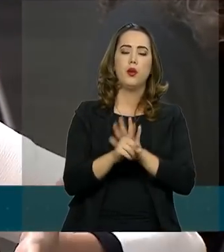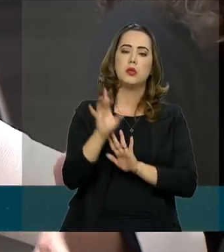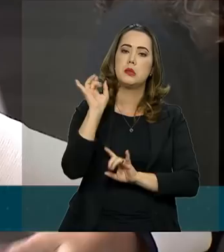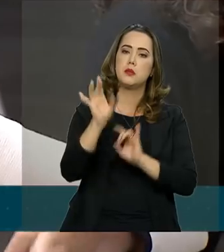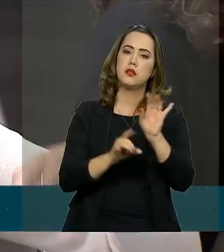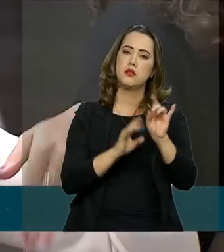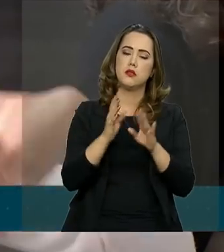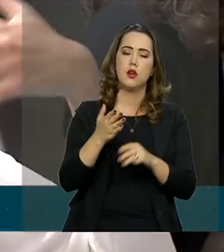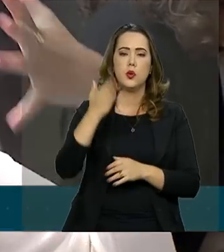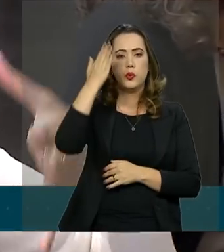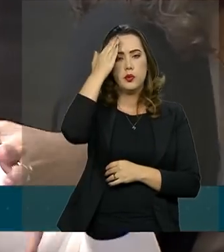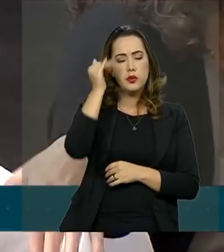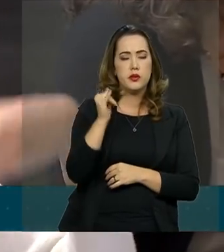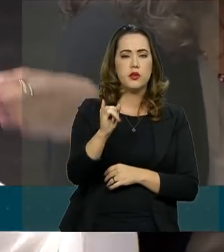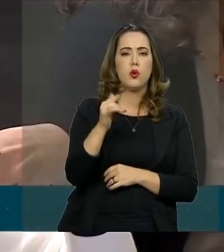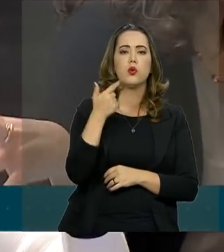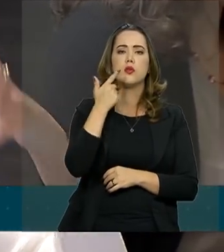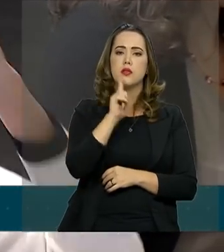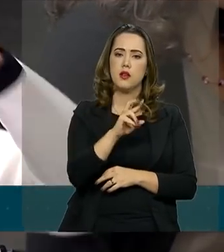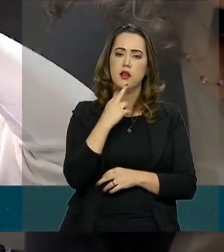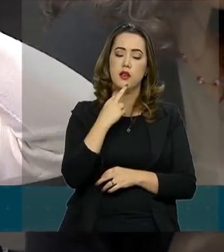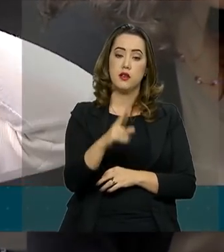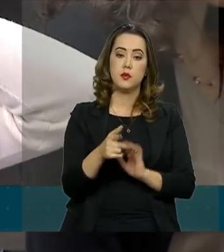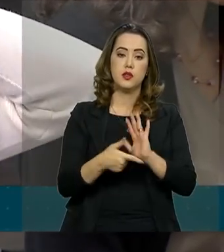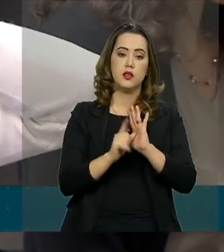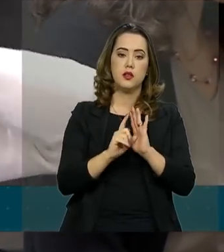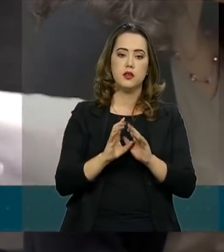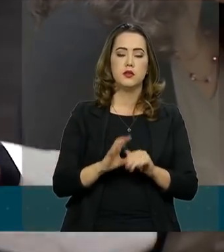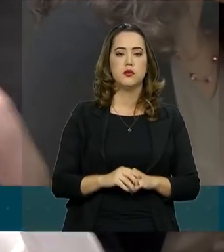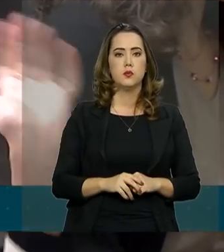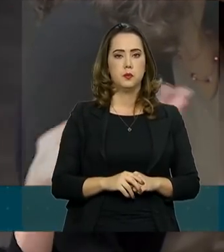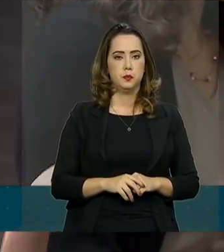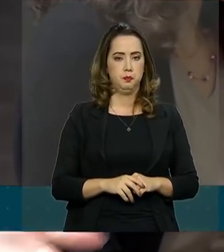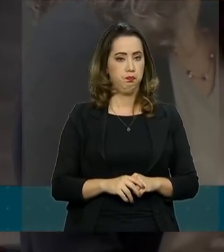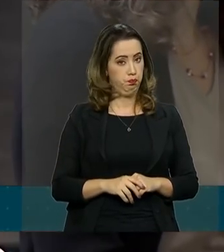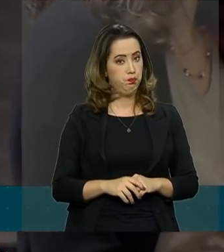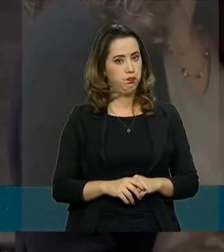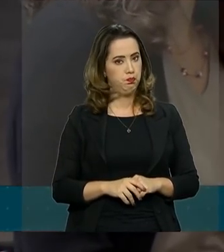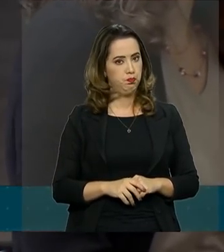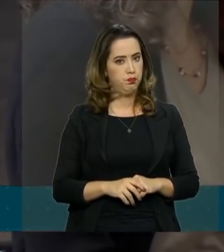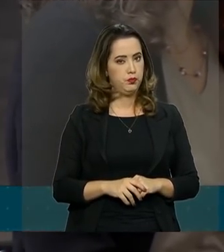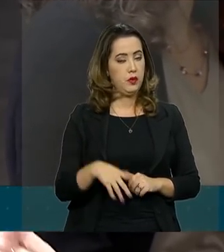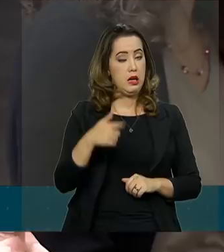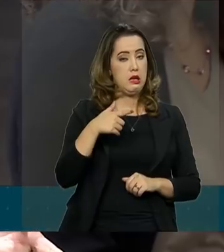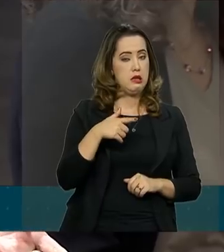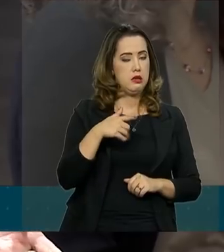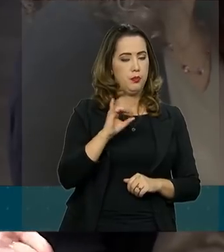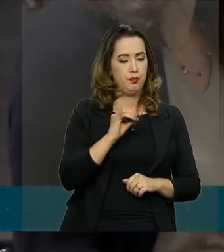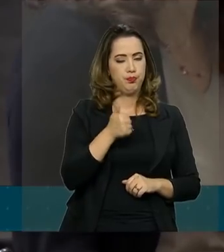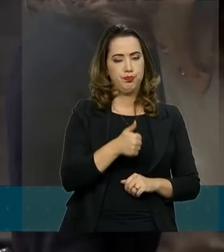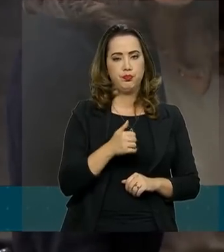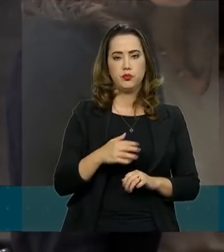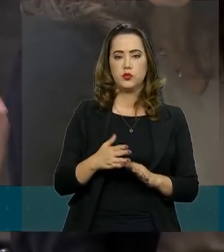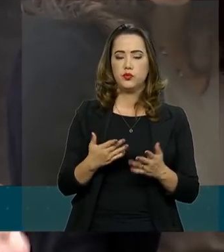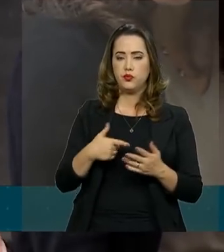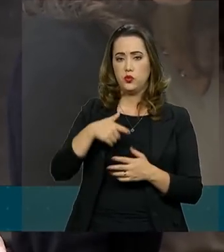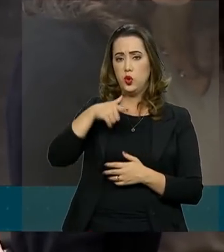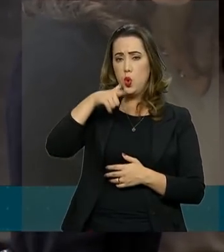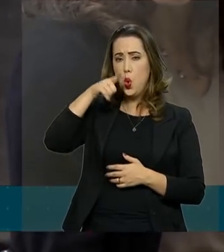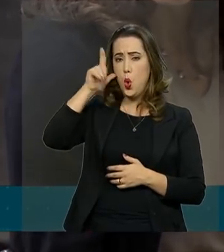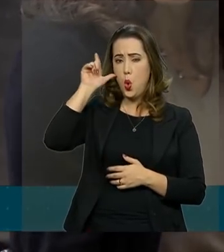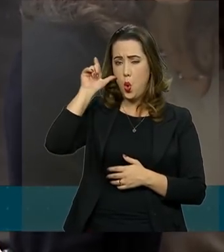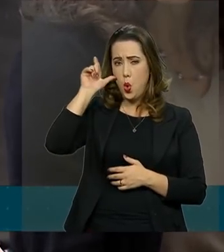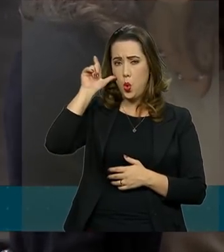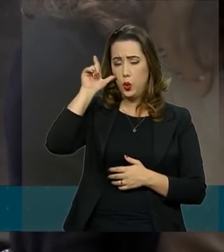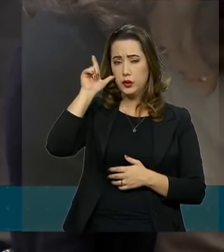não sei se o vai conseguir responder sem eu ter adiantado o assunto. Ontem o Senado aprovou a inclusão do autismo no censo